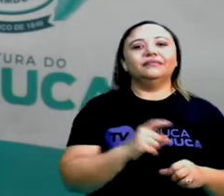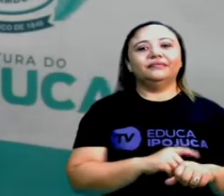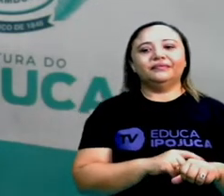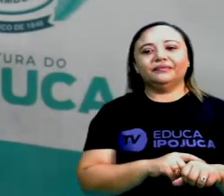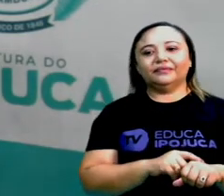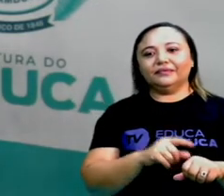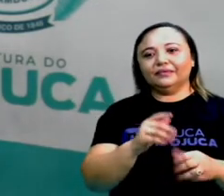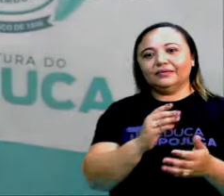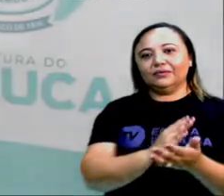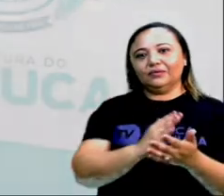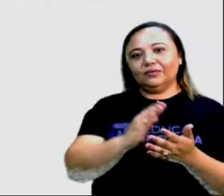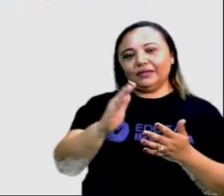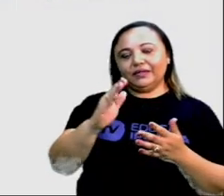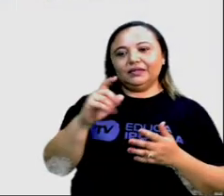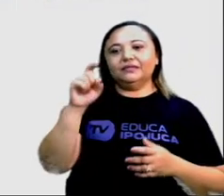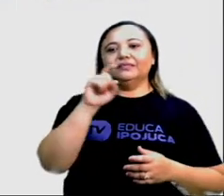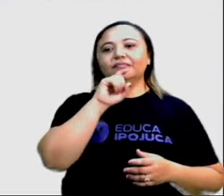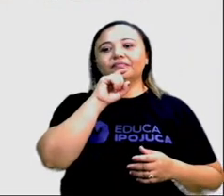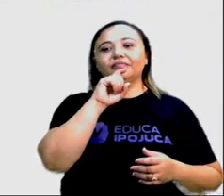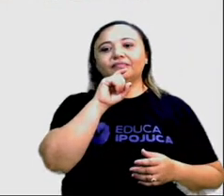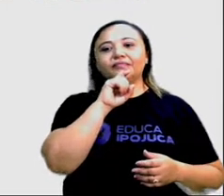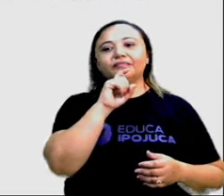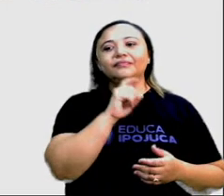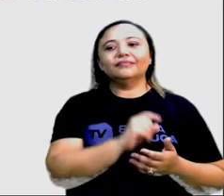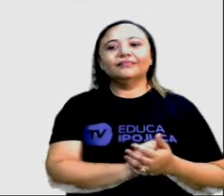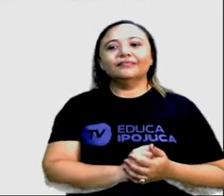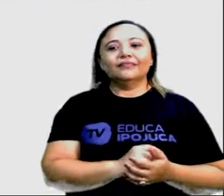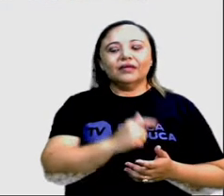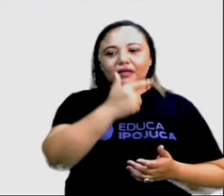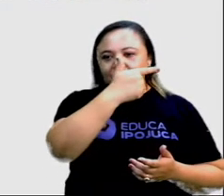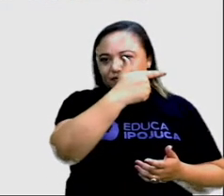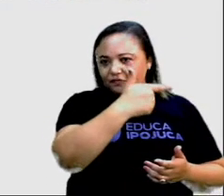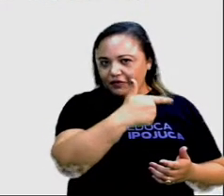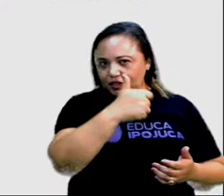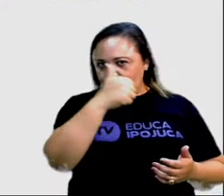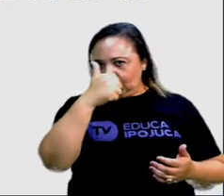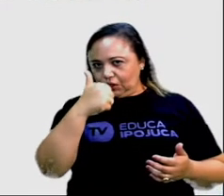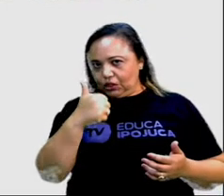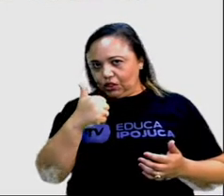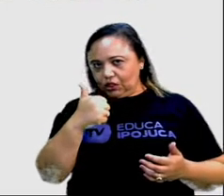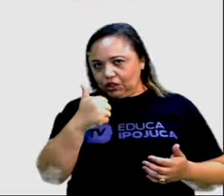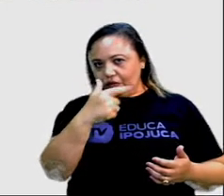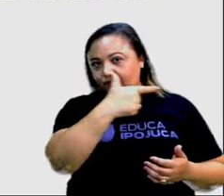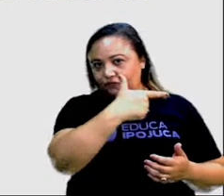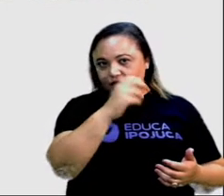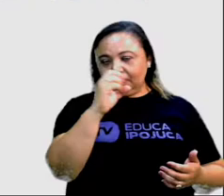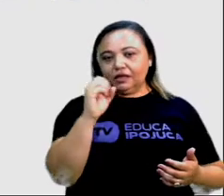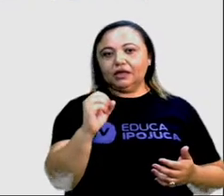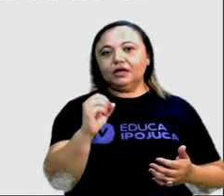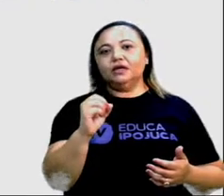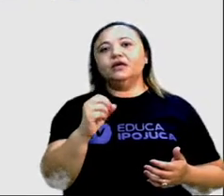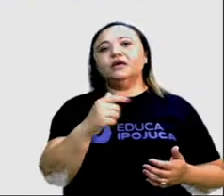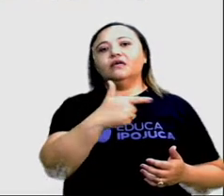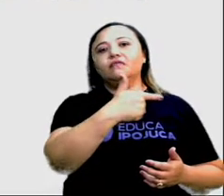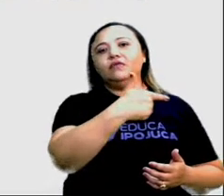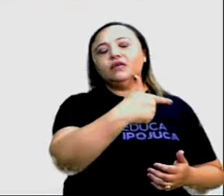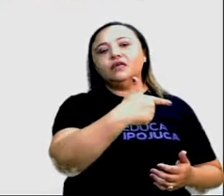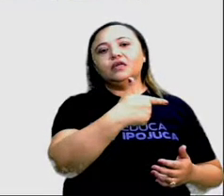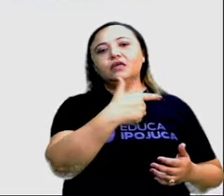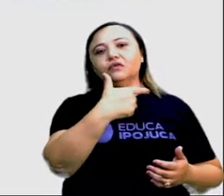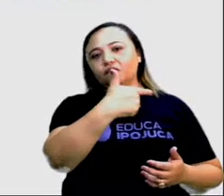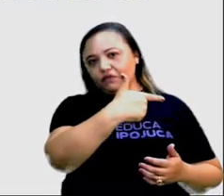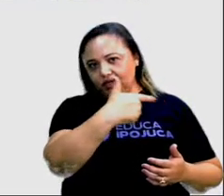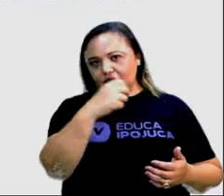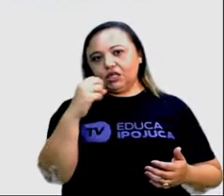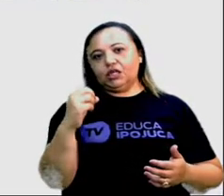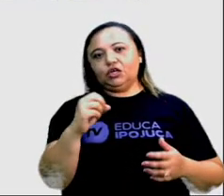Quando começa o inverno, o inverno ele começa do dia 20 ao dia 21 de junho e acaba o inverno no dia 22